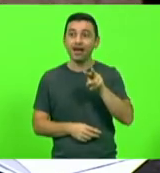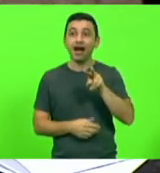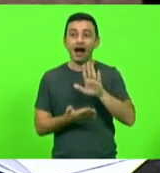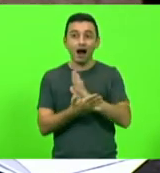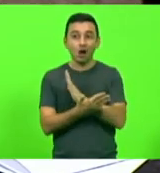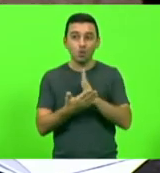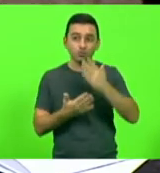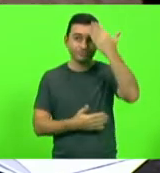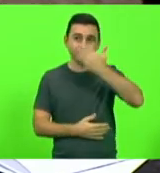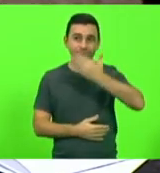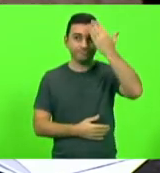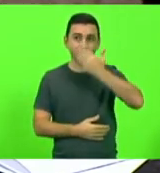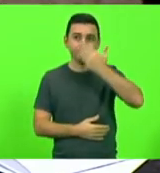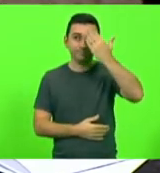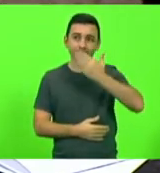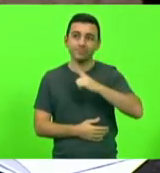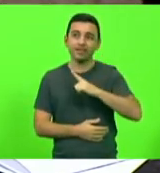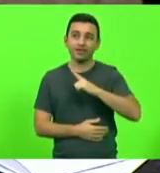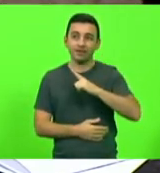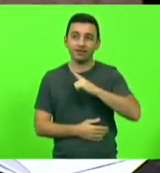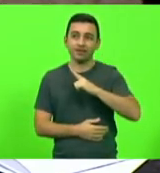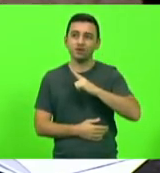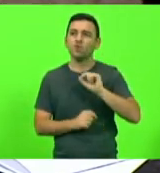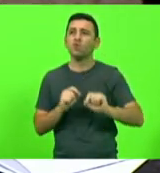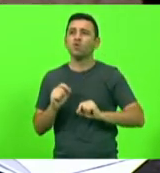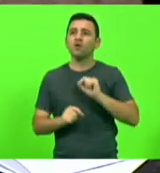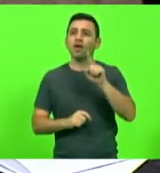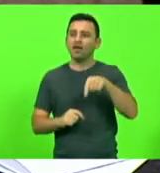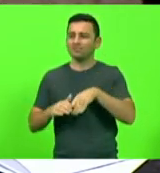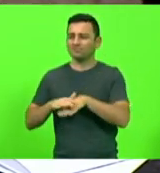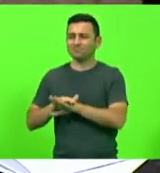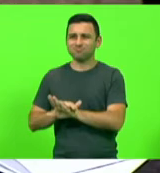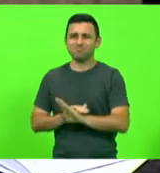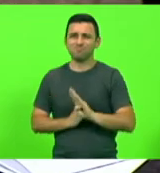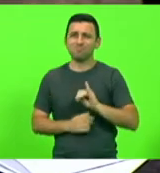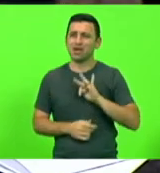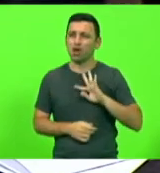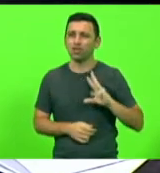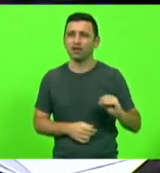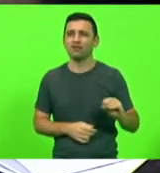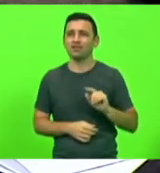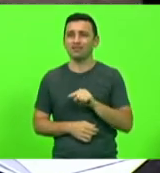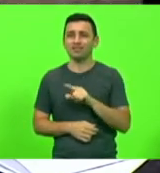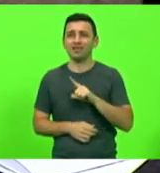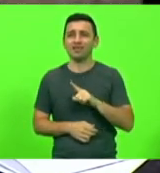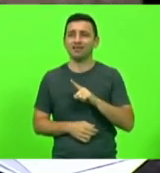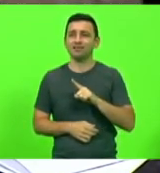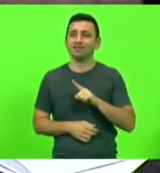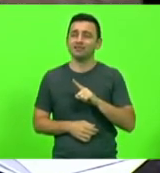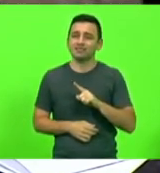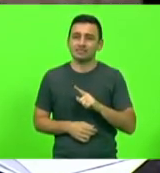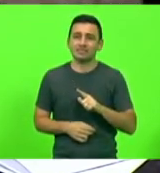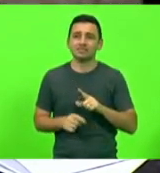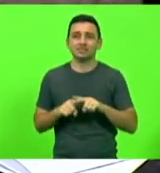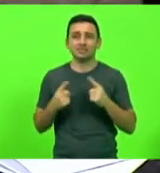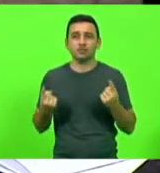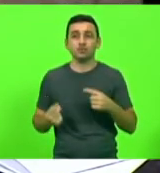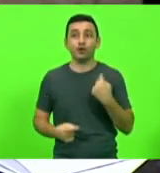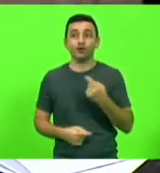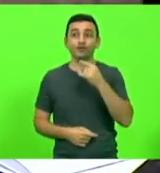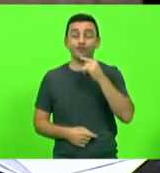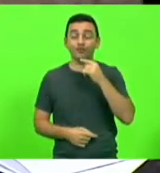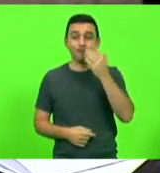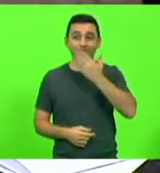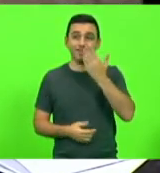não se vê. O que nós vemos é um fundão bilionário. O que, infelizmente, nós não vamos ver,